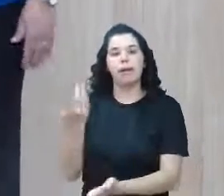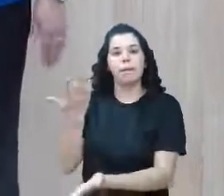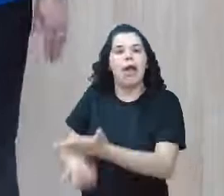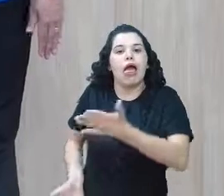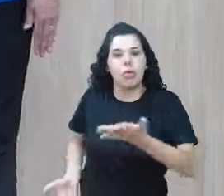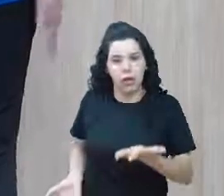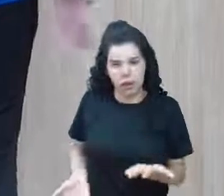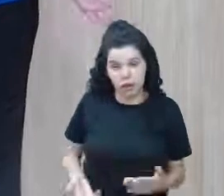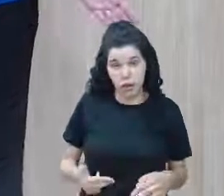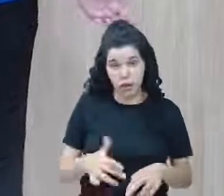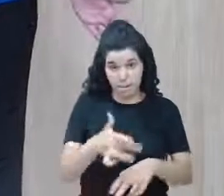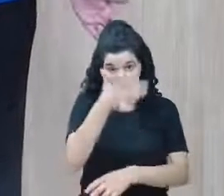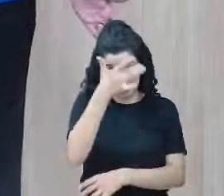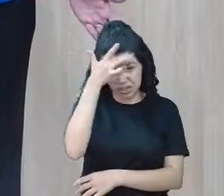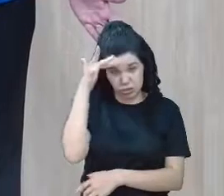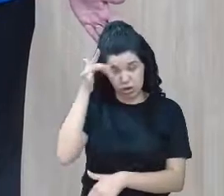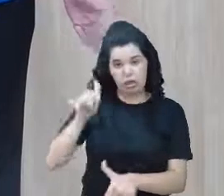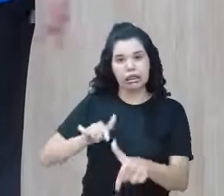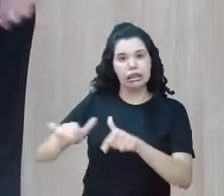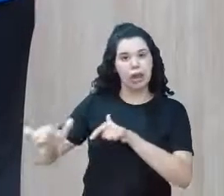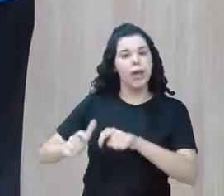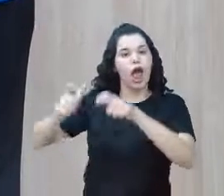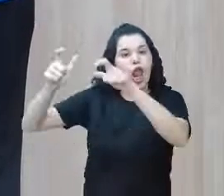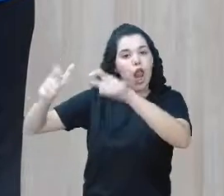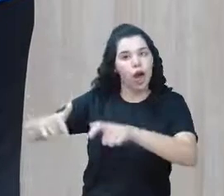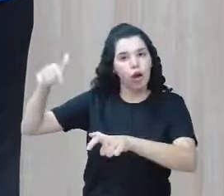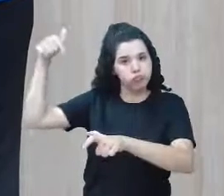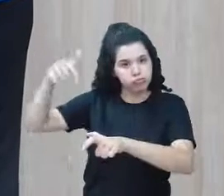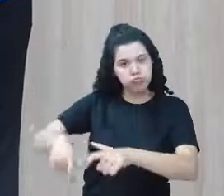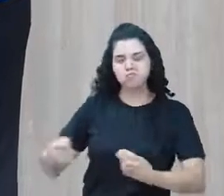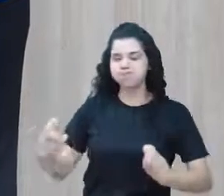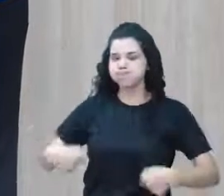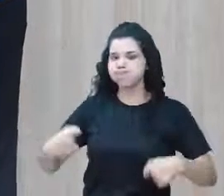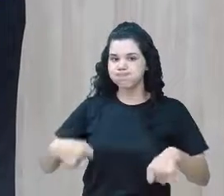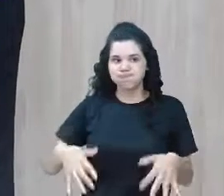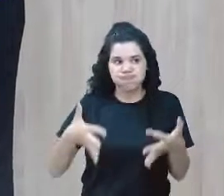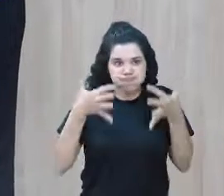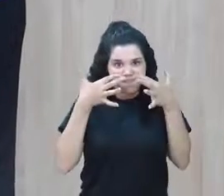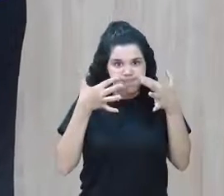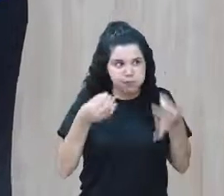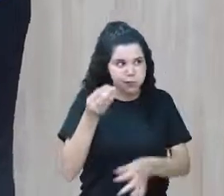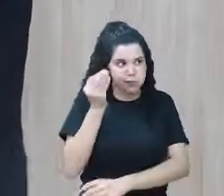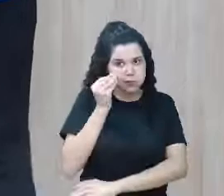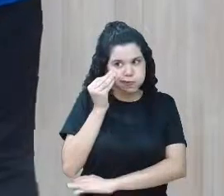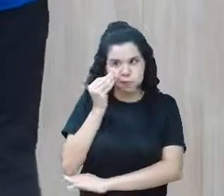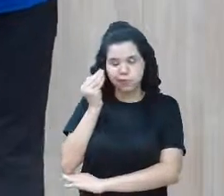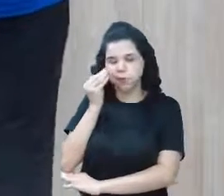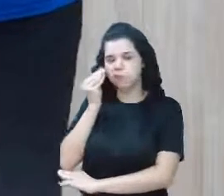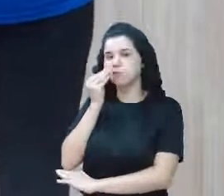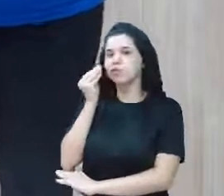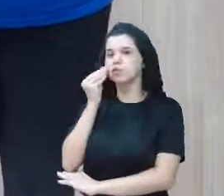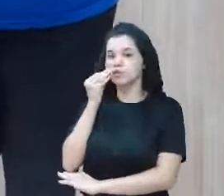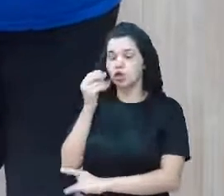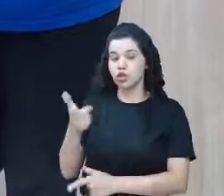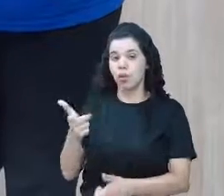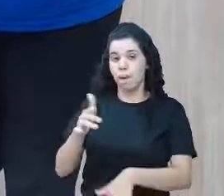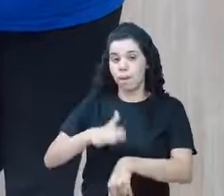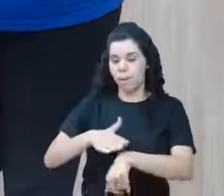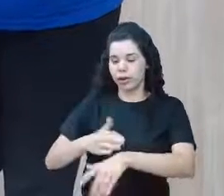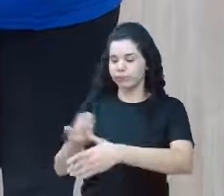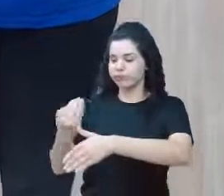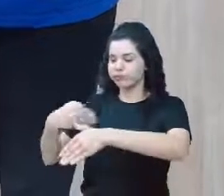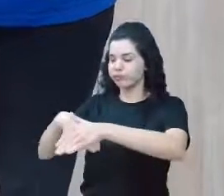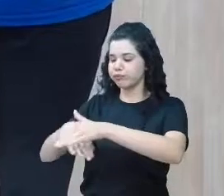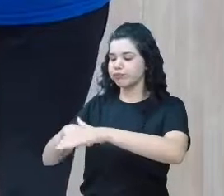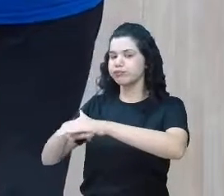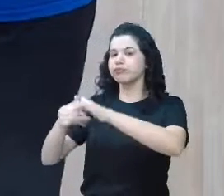nessa parte do almoxerifado, é preciso ter muita vigilância. Na questão da estocagem, para